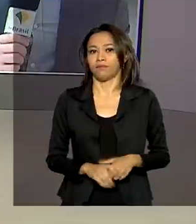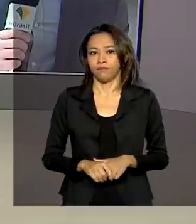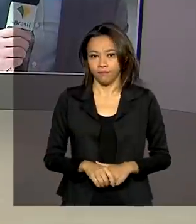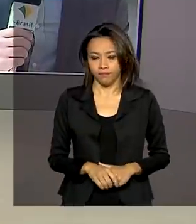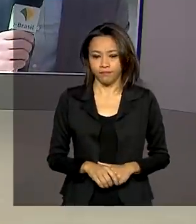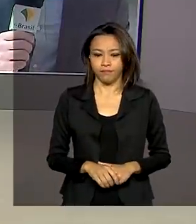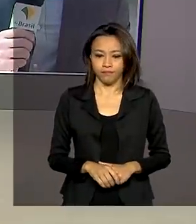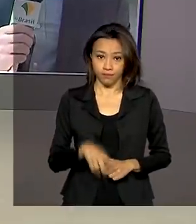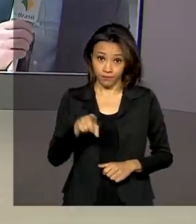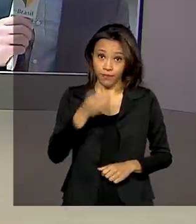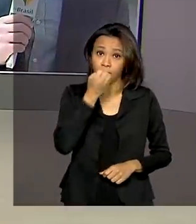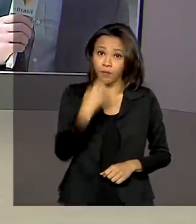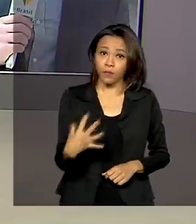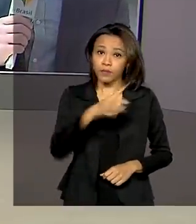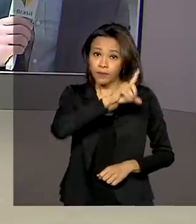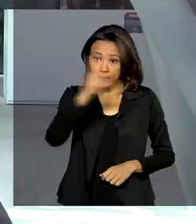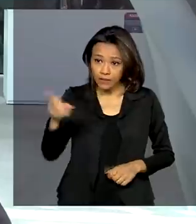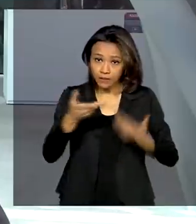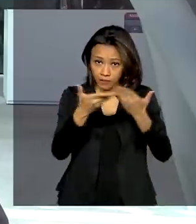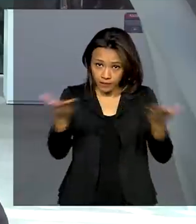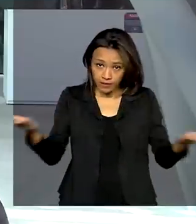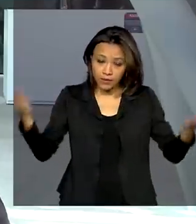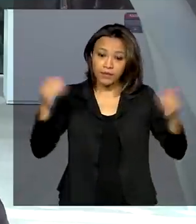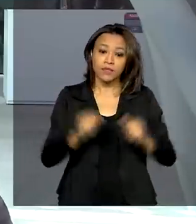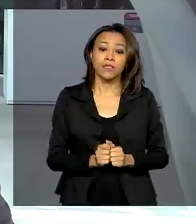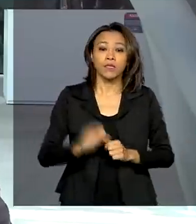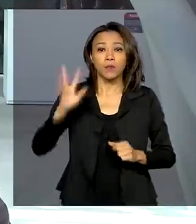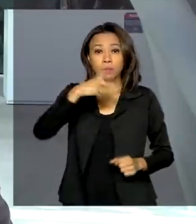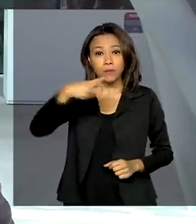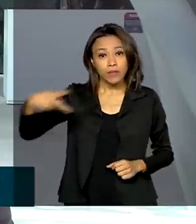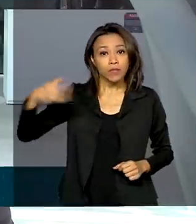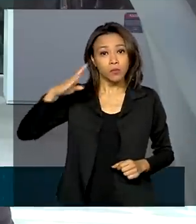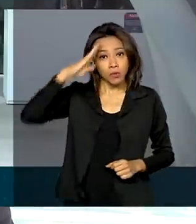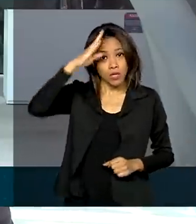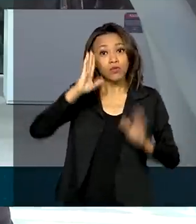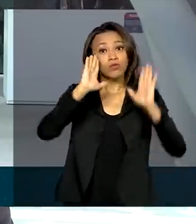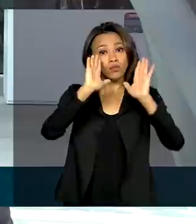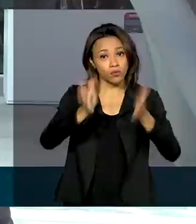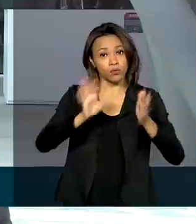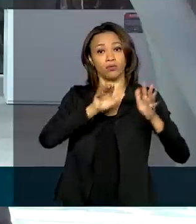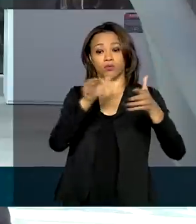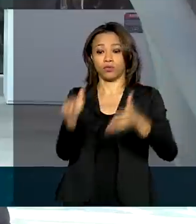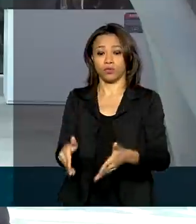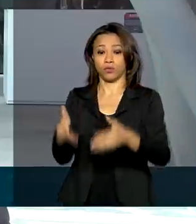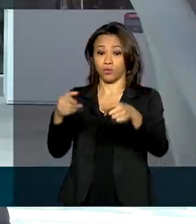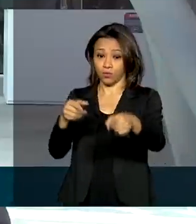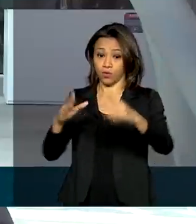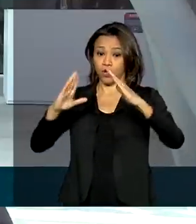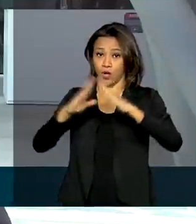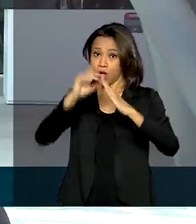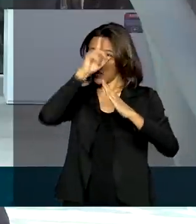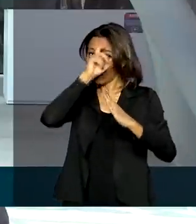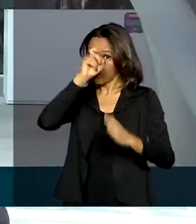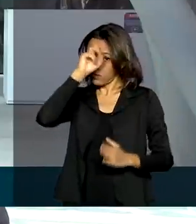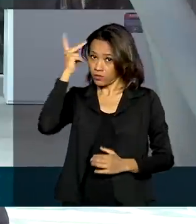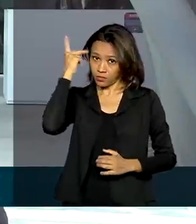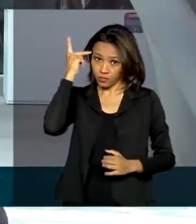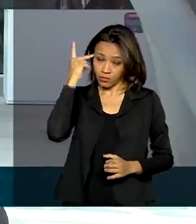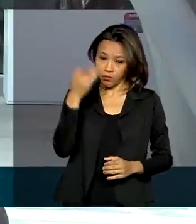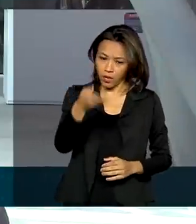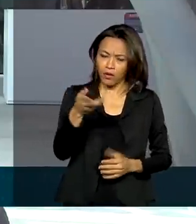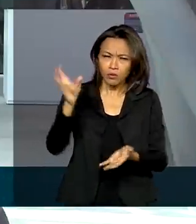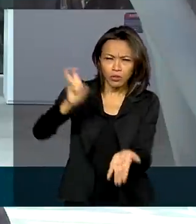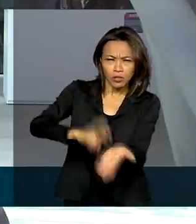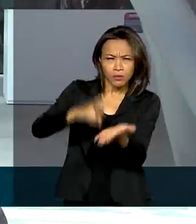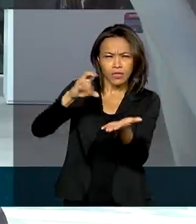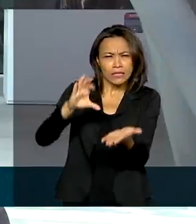Bom dia, Renata. Bom dia para todo mundo. O presidente Jair Bolsonaro chegou aqui no Hospital Albert Einstein, em São Paulo, logo cedo, por volta